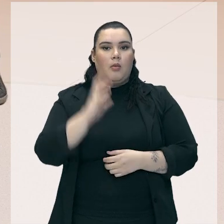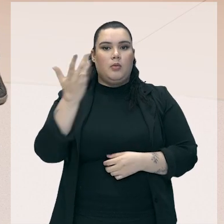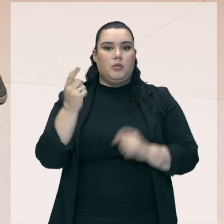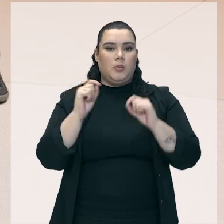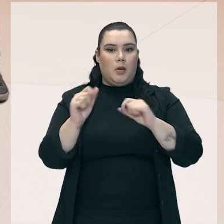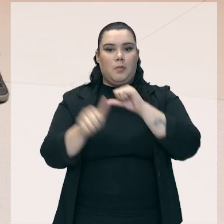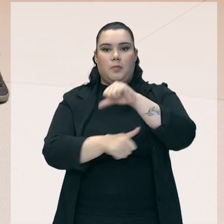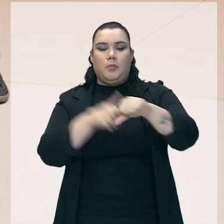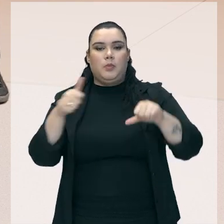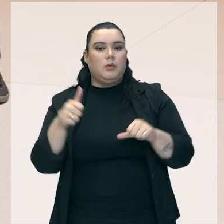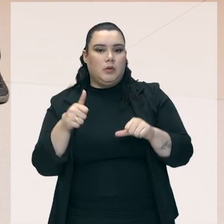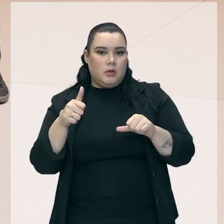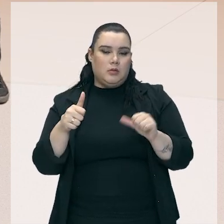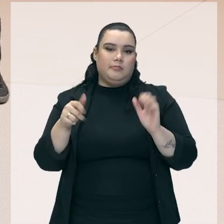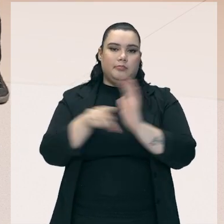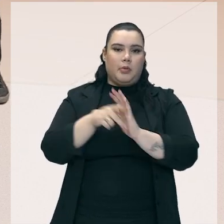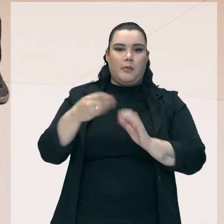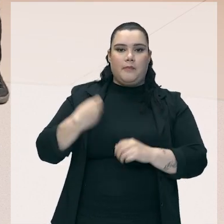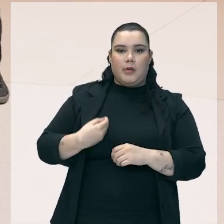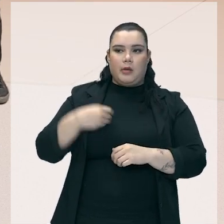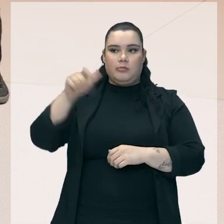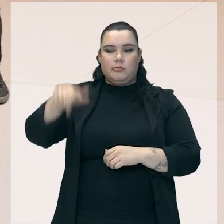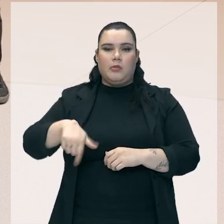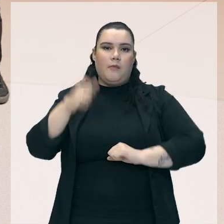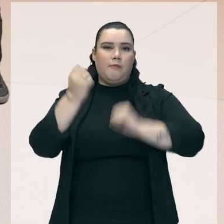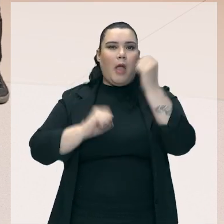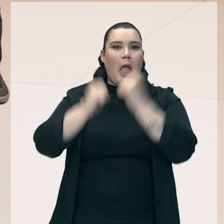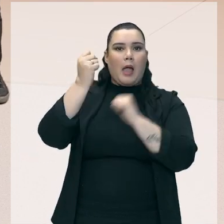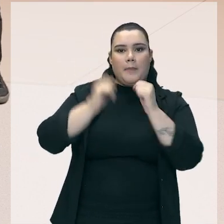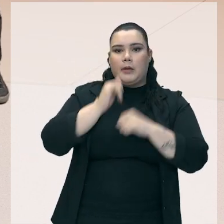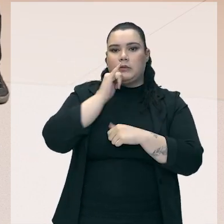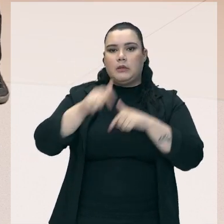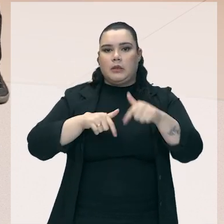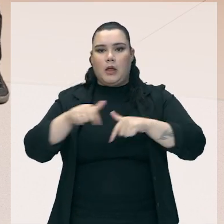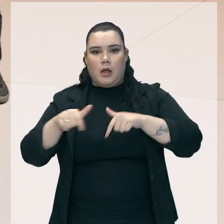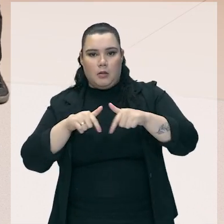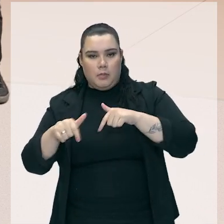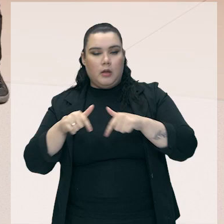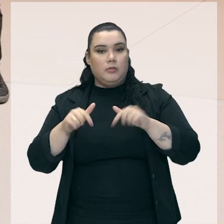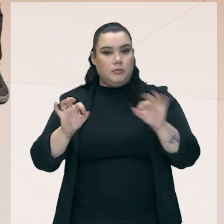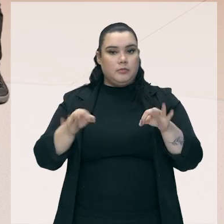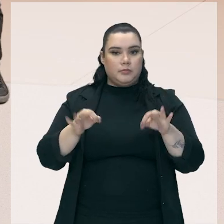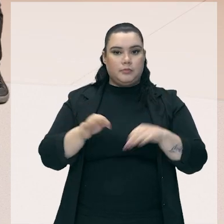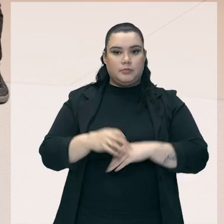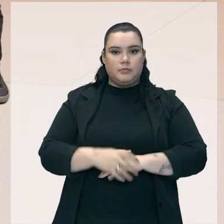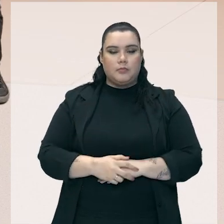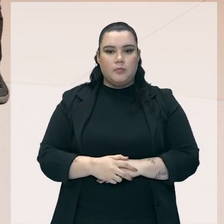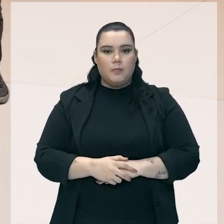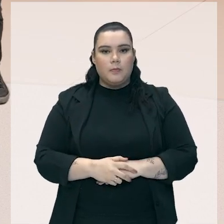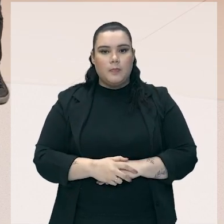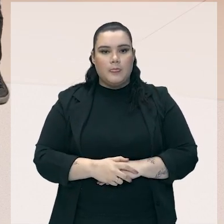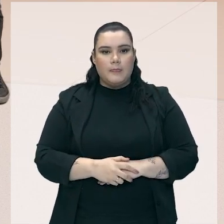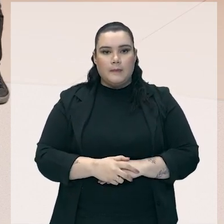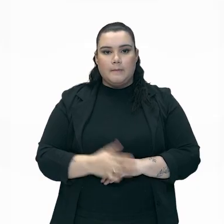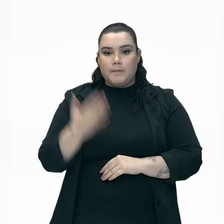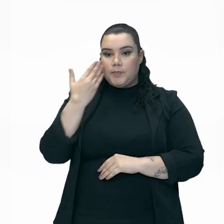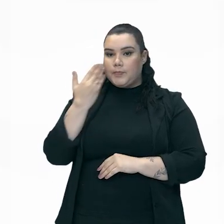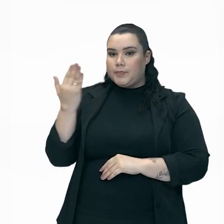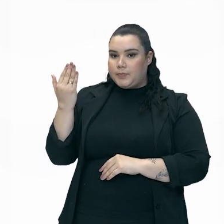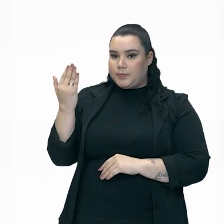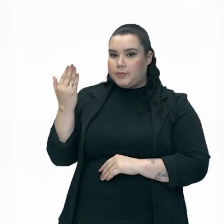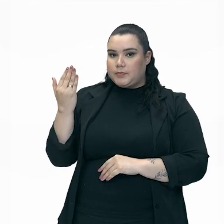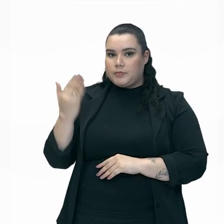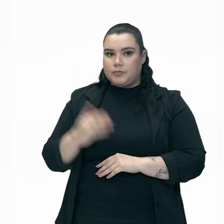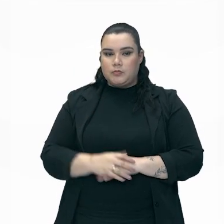uma mudança na rotina de trabalho de uma fábrica como essa, que se moderniza. Olha essa imagem que vai aparecer na próxima tela aí.